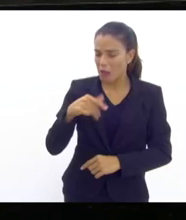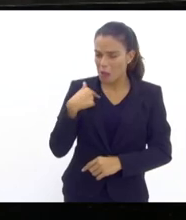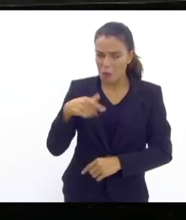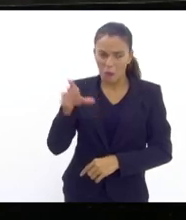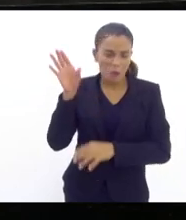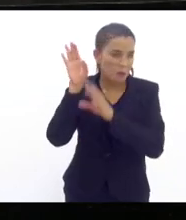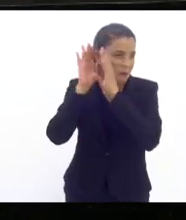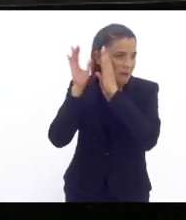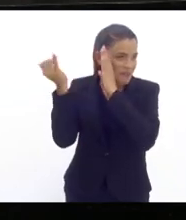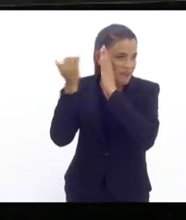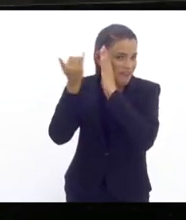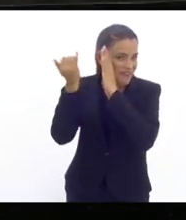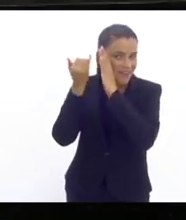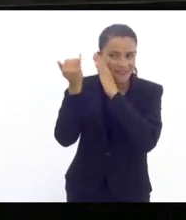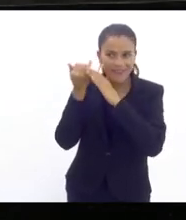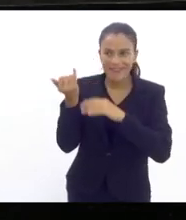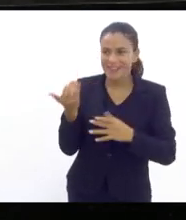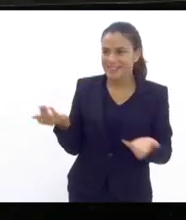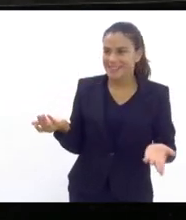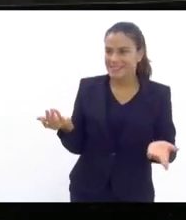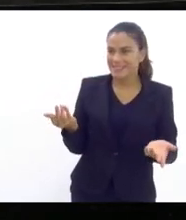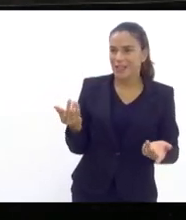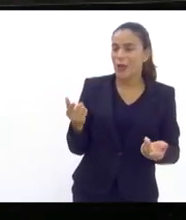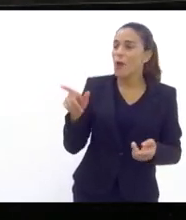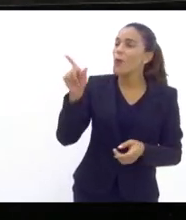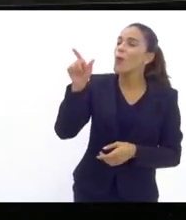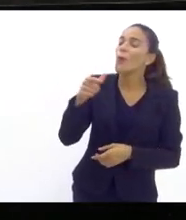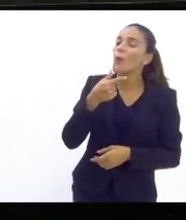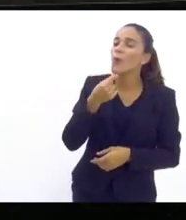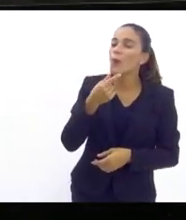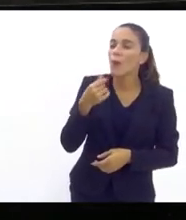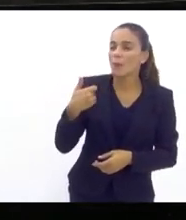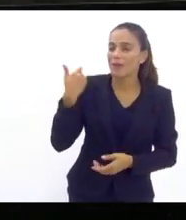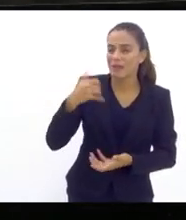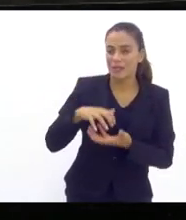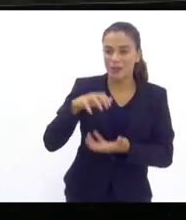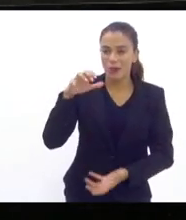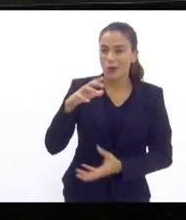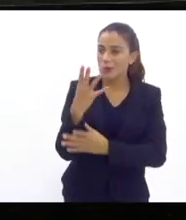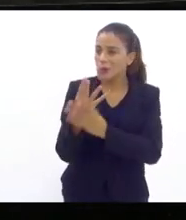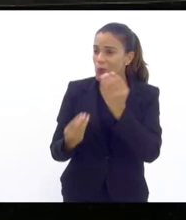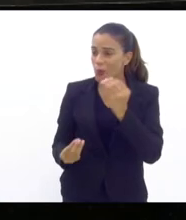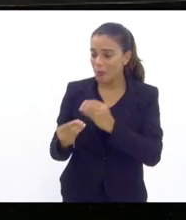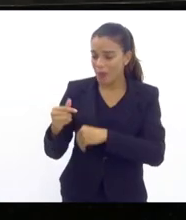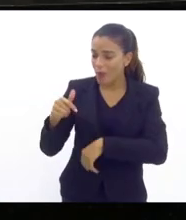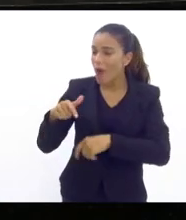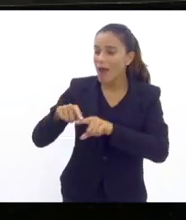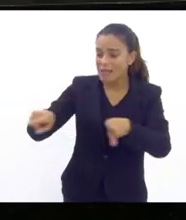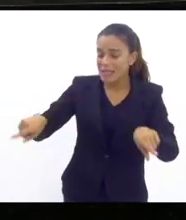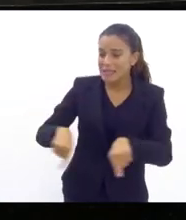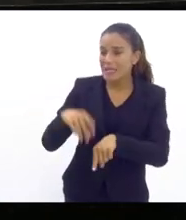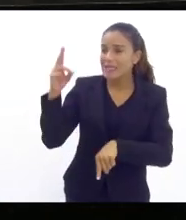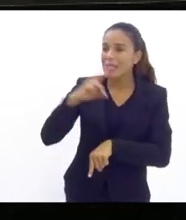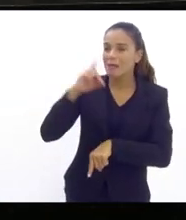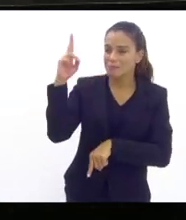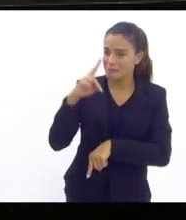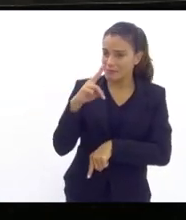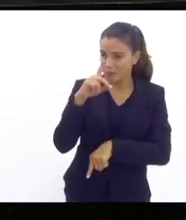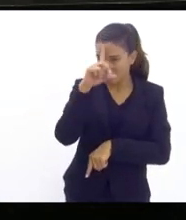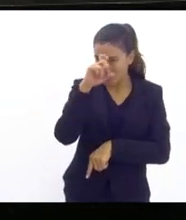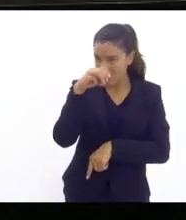quando desapareceu o idoso na emergência do hospital Miguel Couto